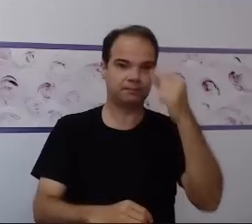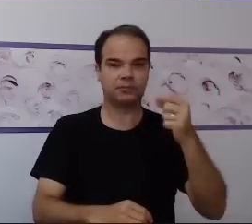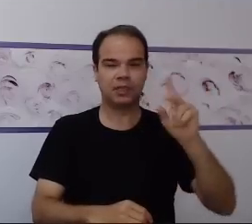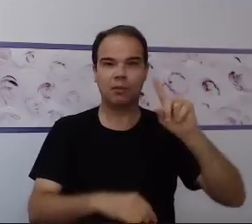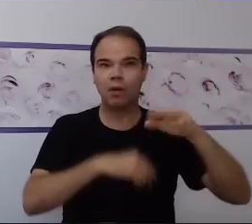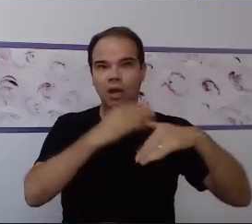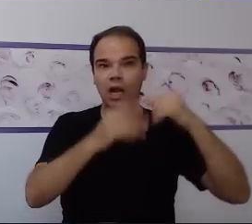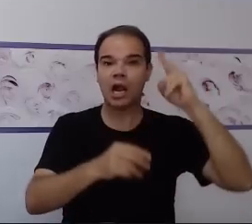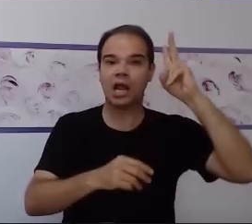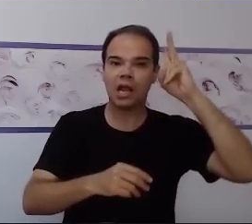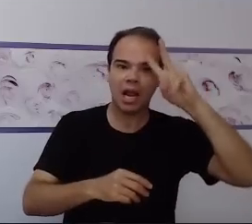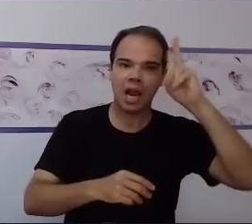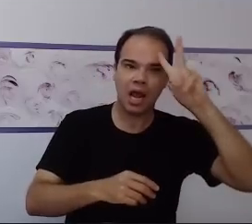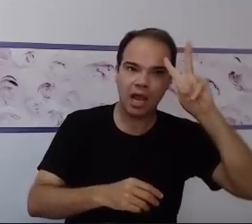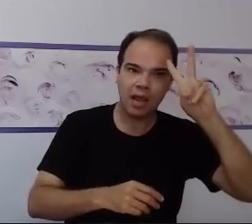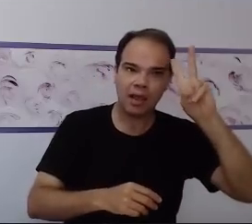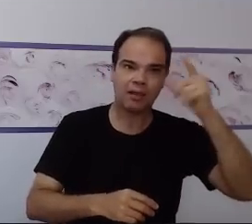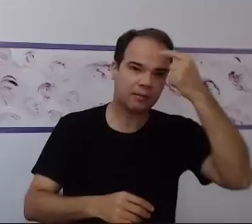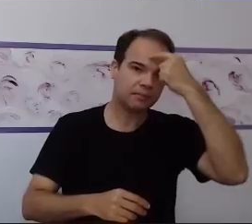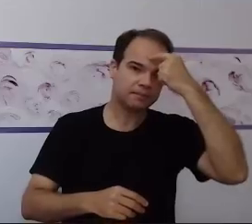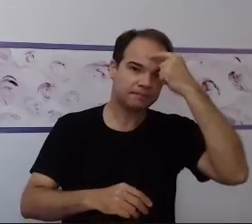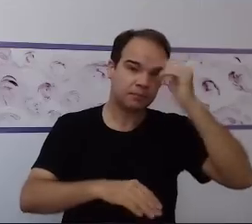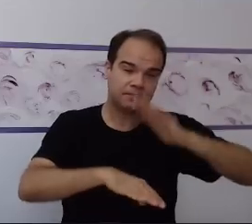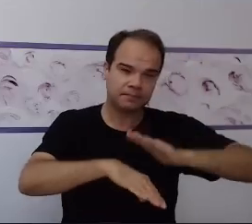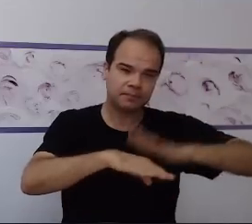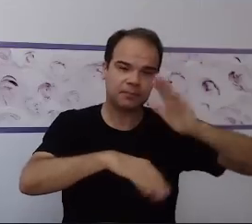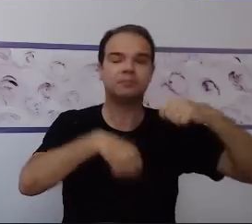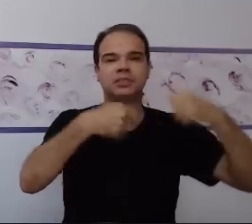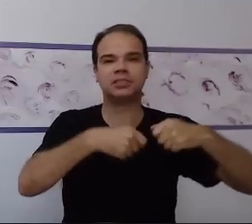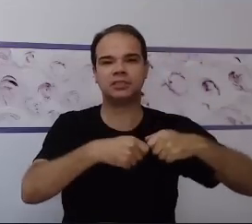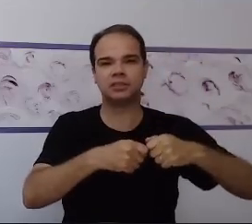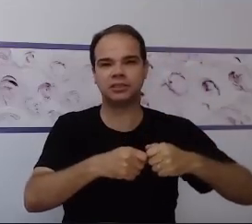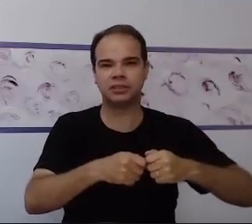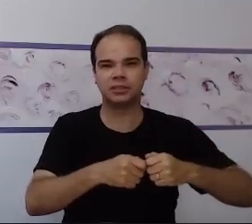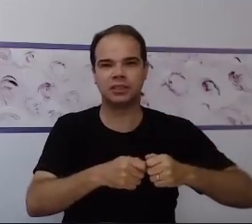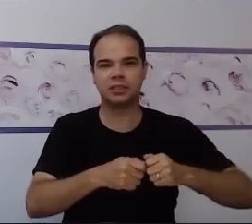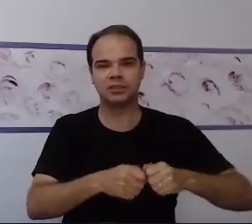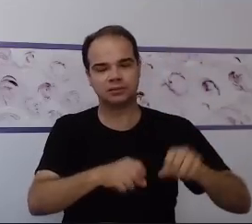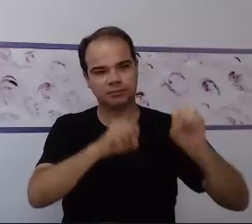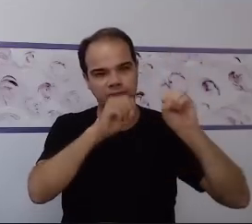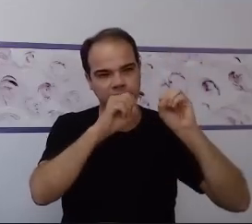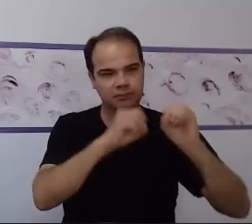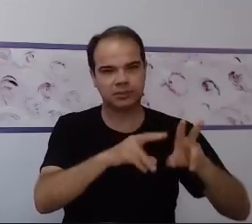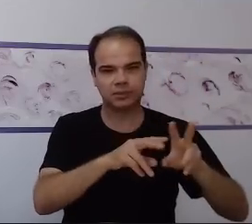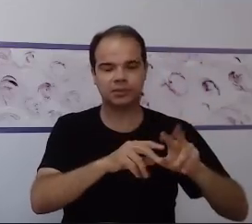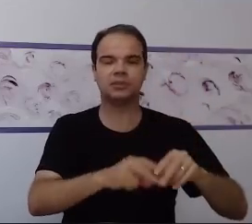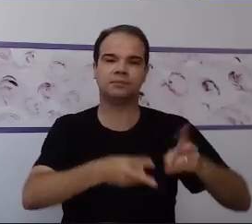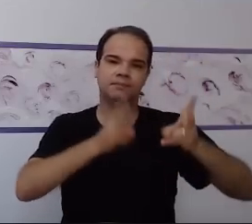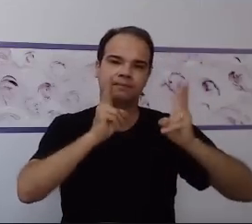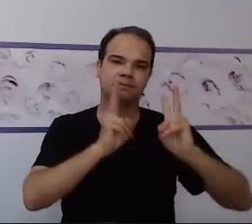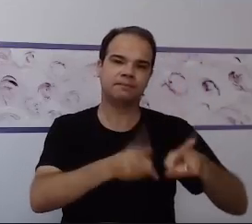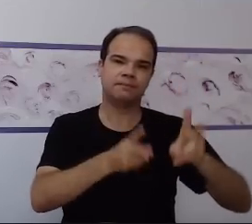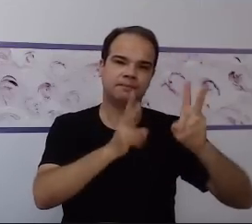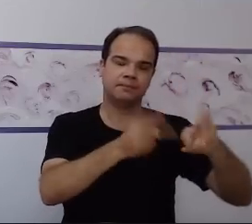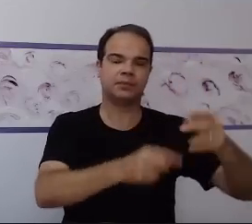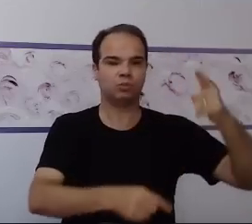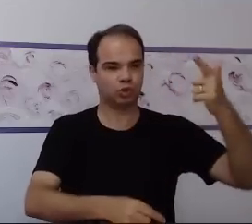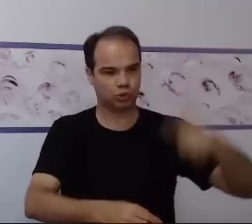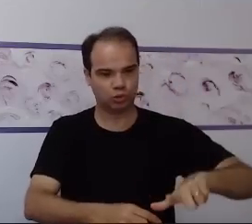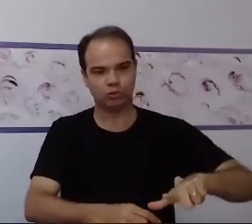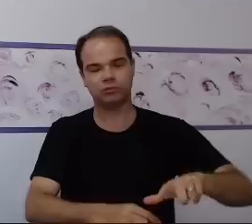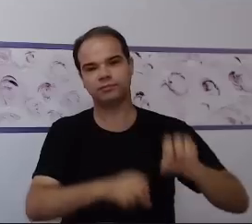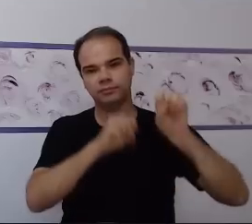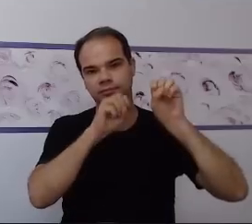necessidade de repetição para que essa ação seja internalizada. Então,